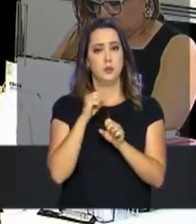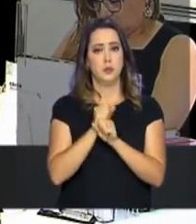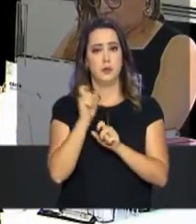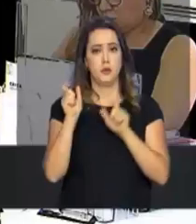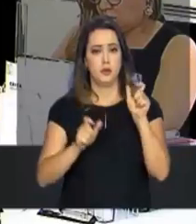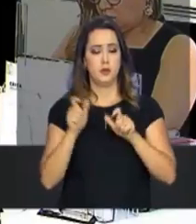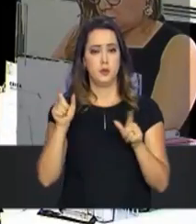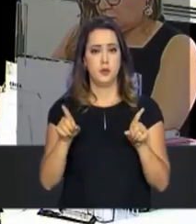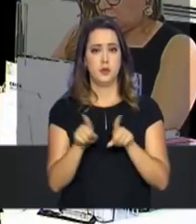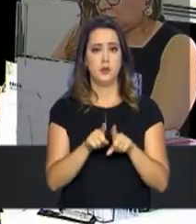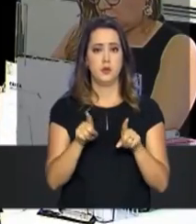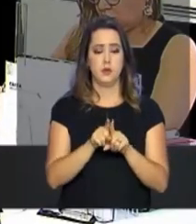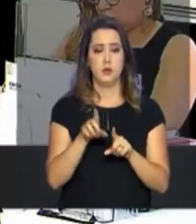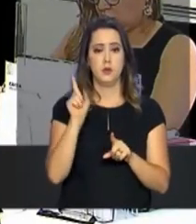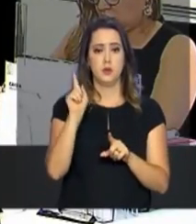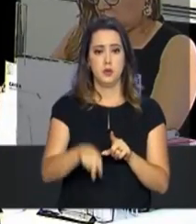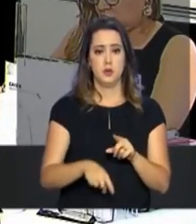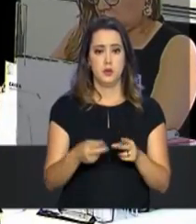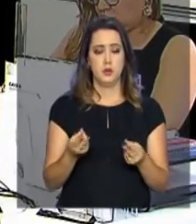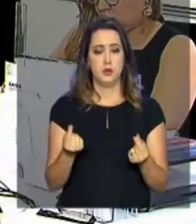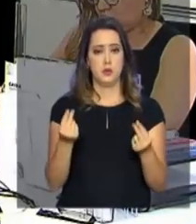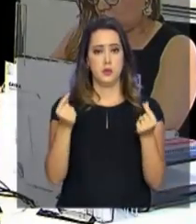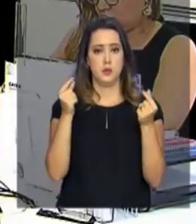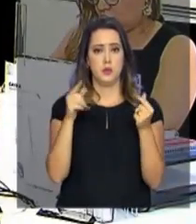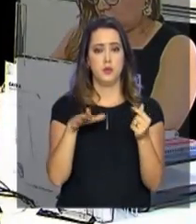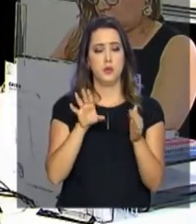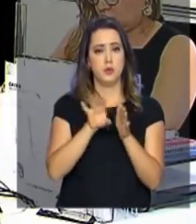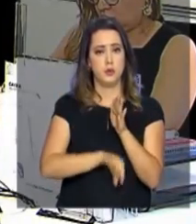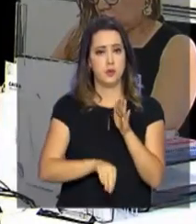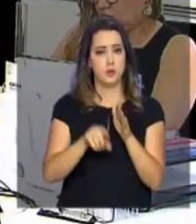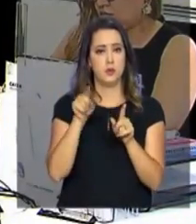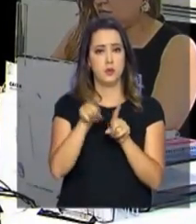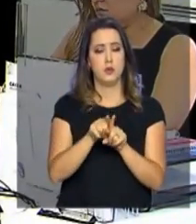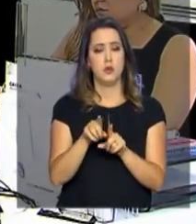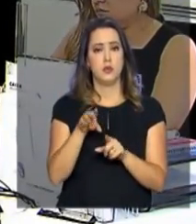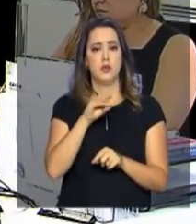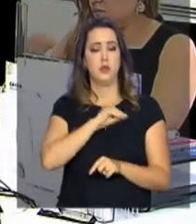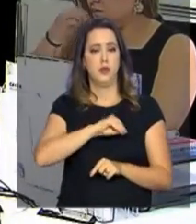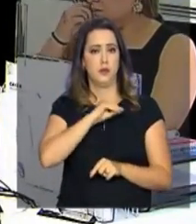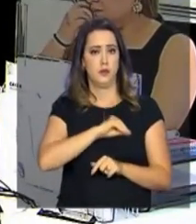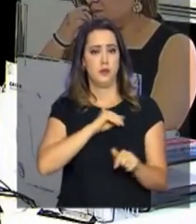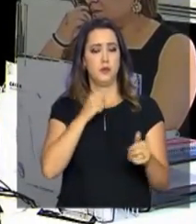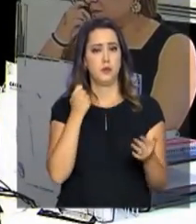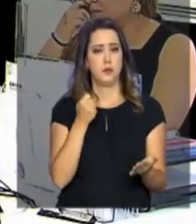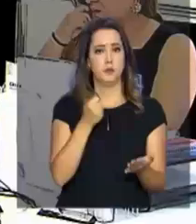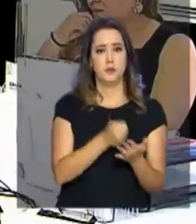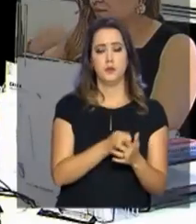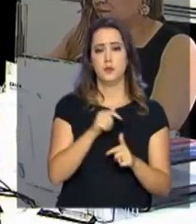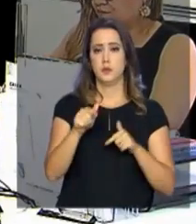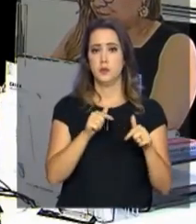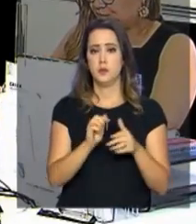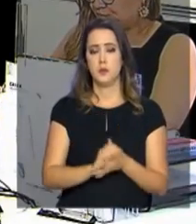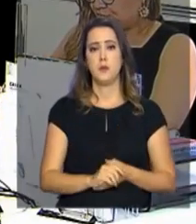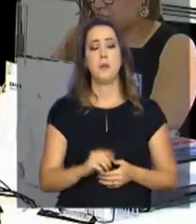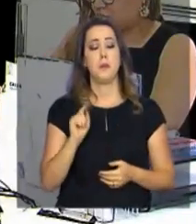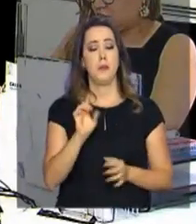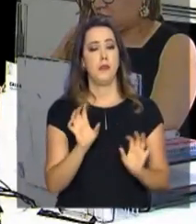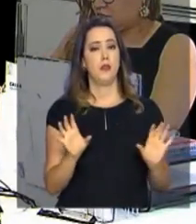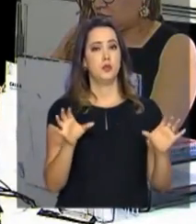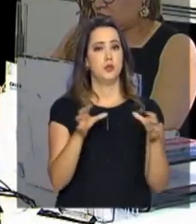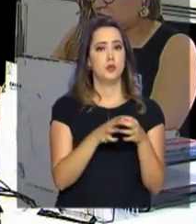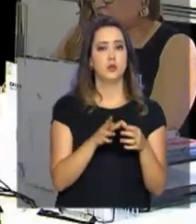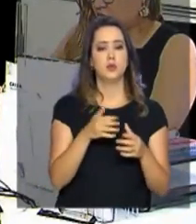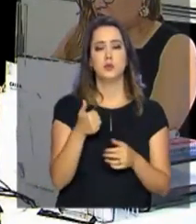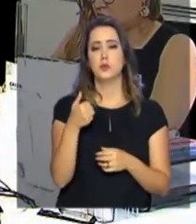empregador e a tabela com rendimentos e descontos da folha de pagamento dos trabalhadores. Neste grupo,